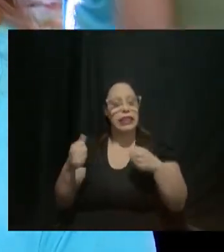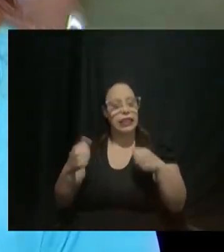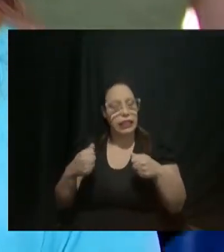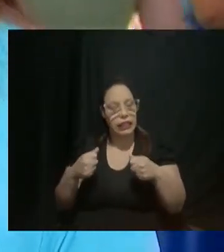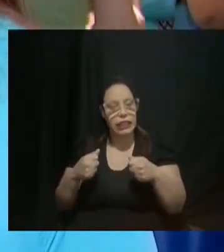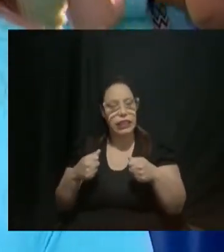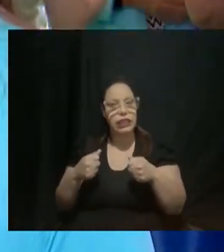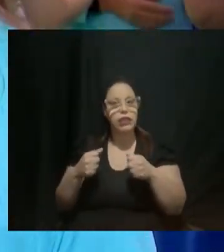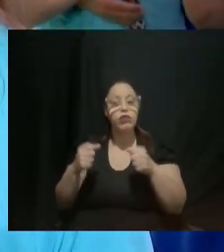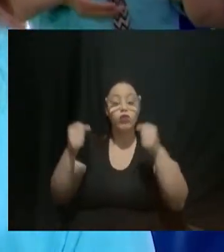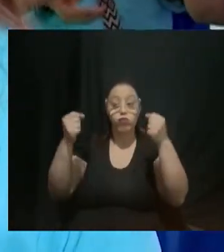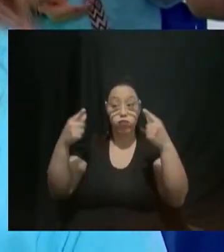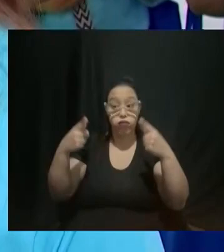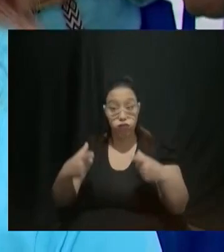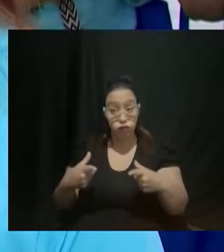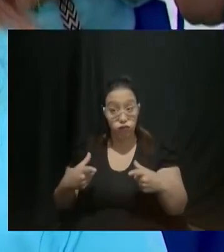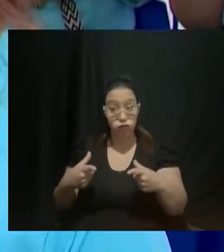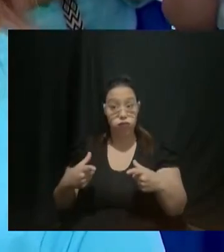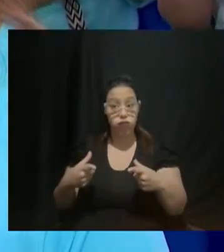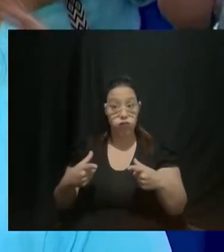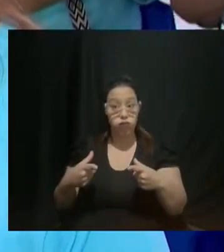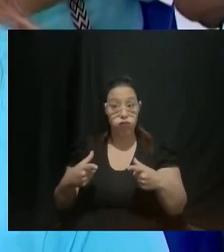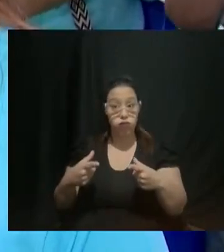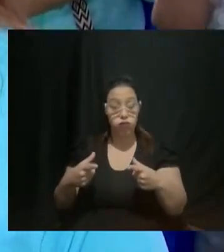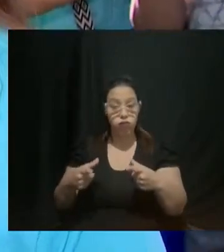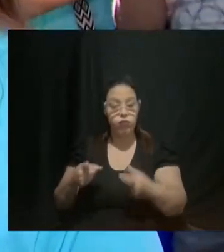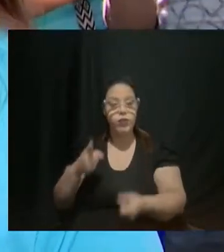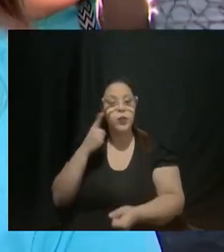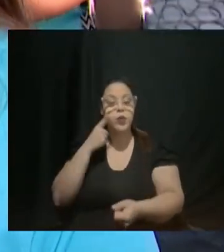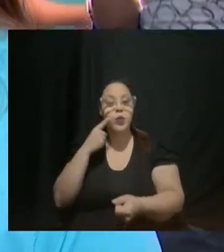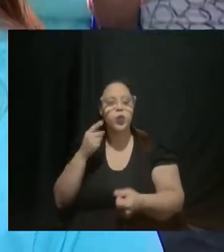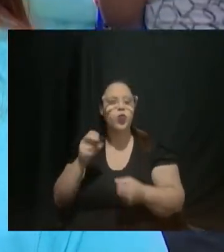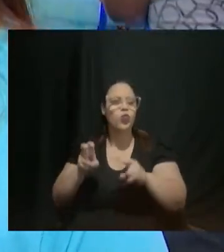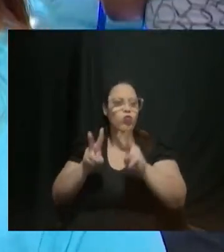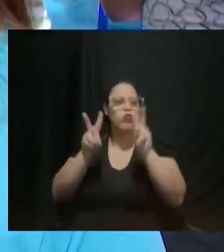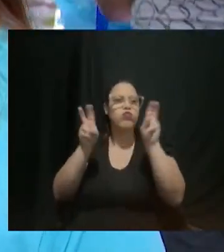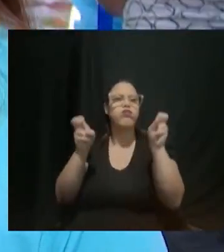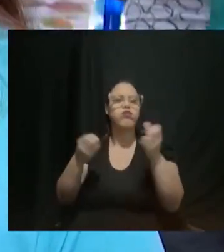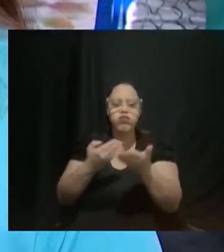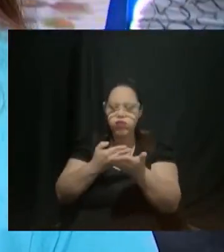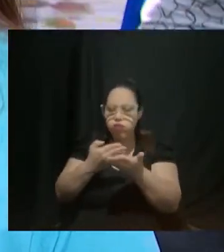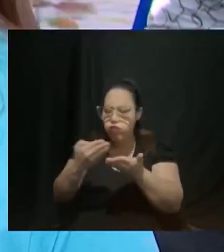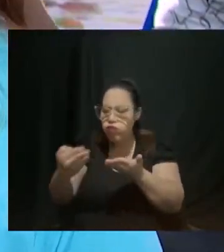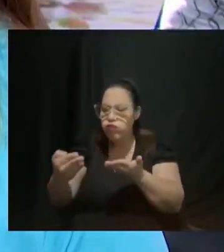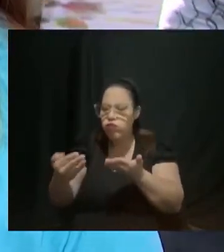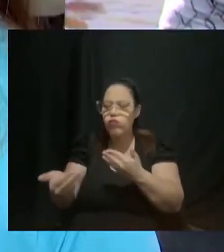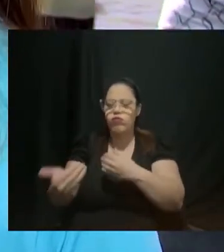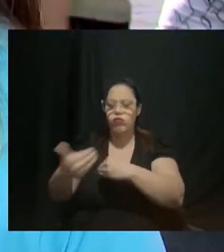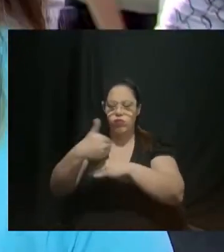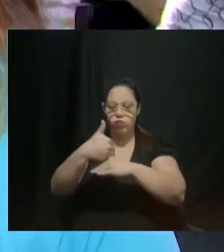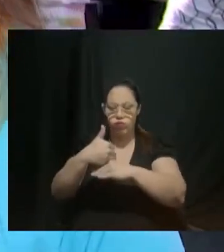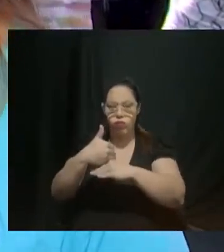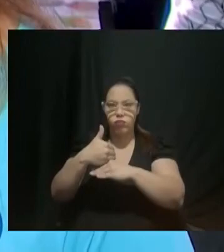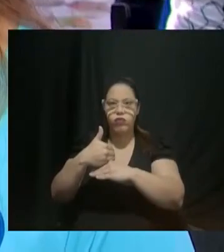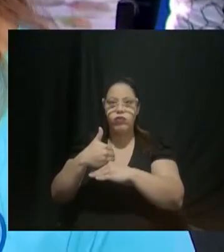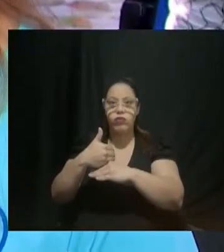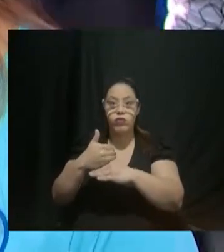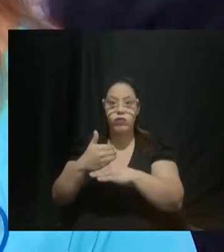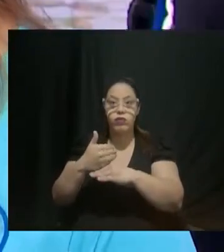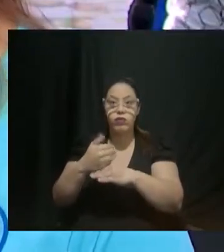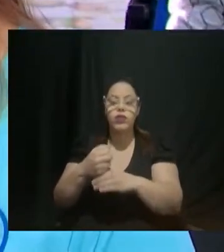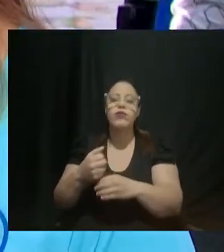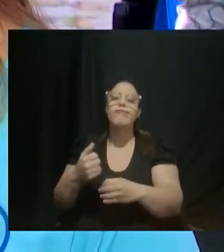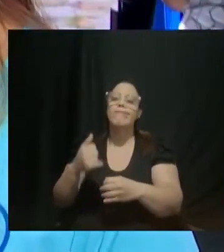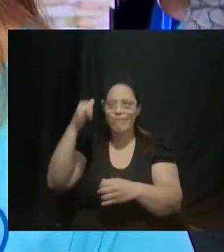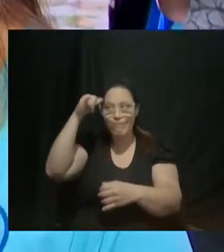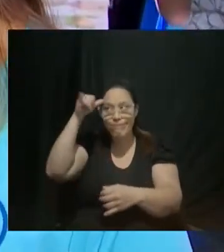esse aumento exacerbante desses casos e trazer também estratégias para a gente prevenir e também tratar